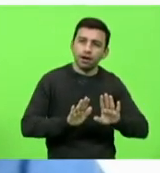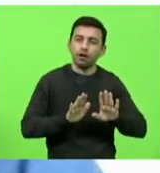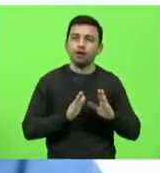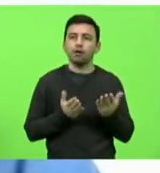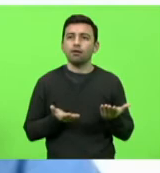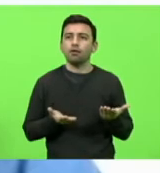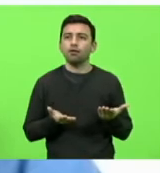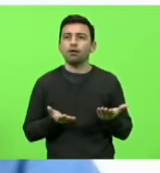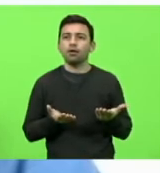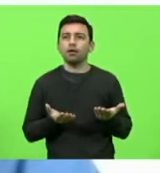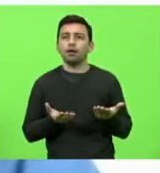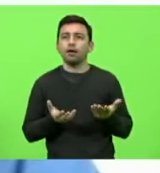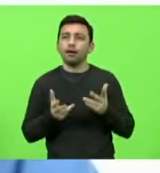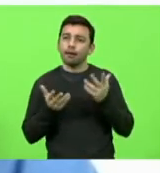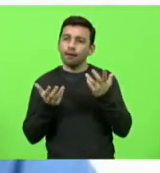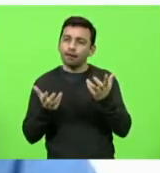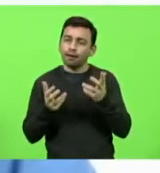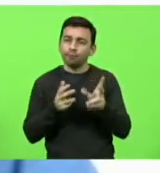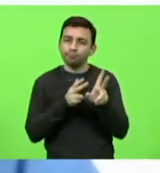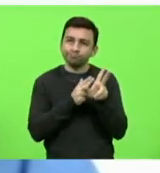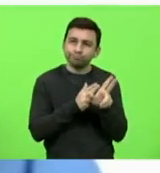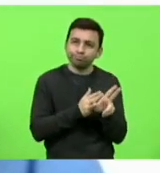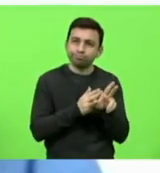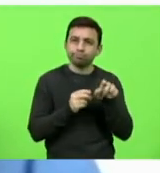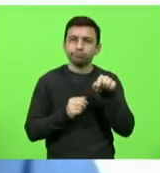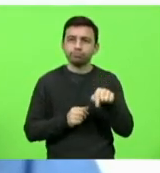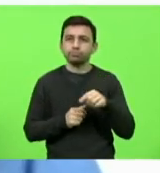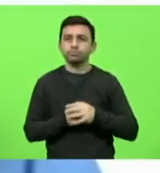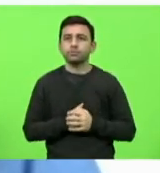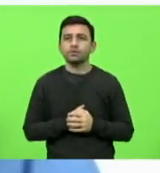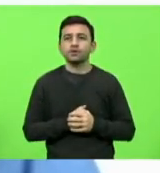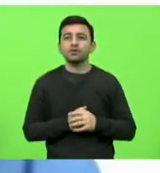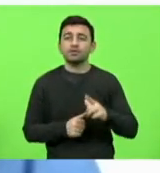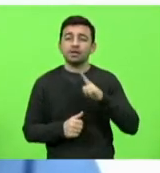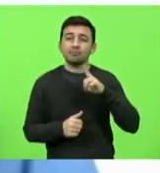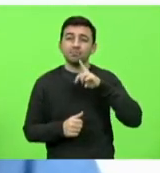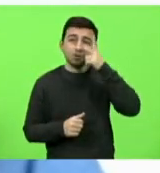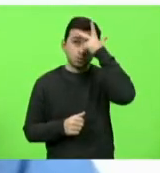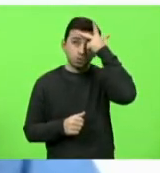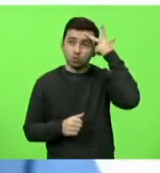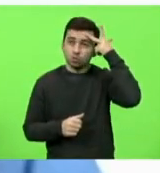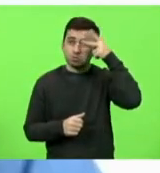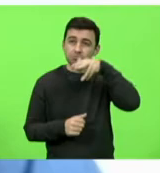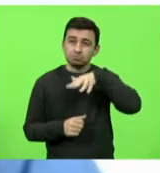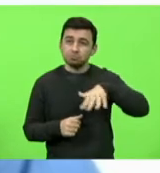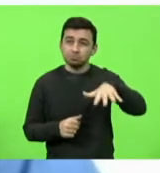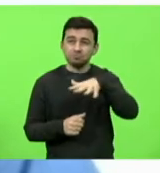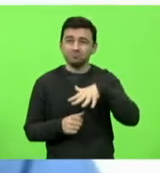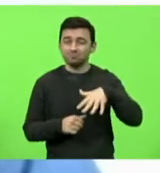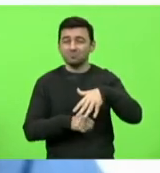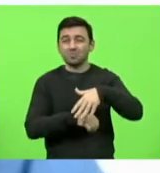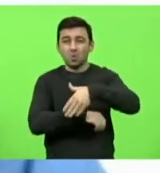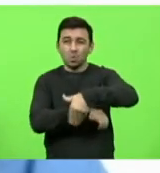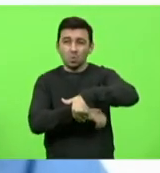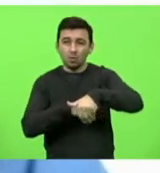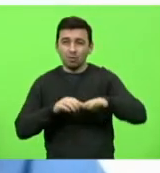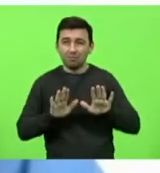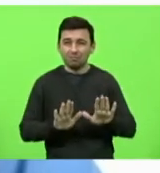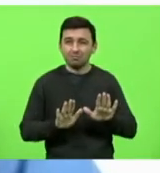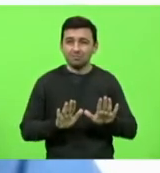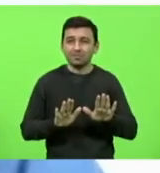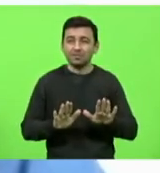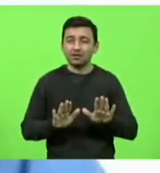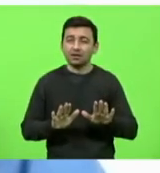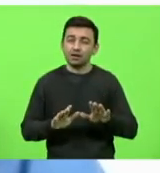para que ali permaneçam. Permanecem pessoas que estão na situação de rua por